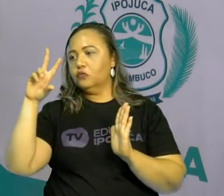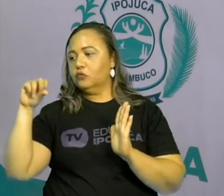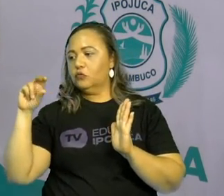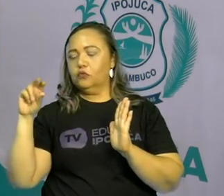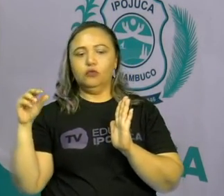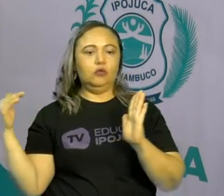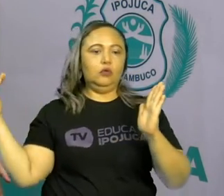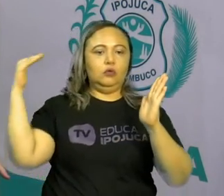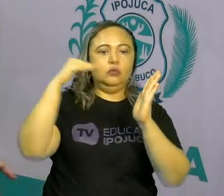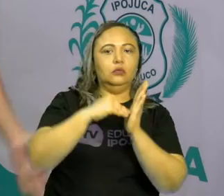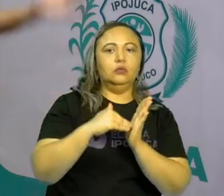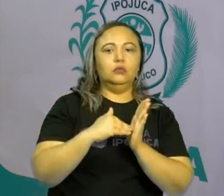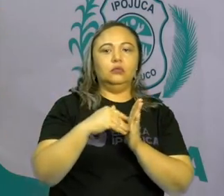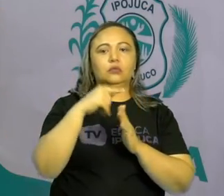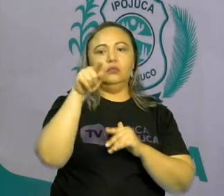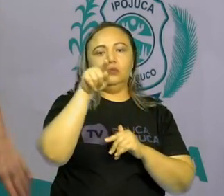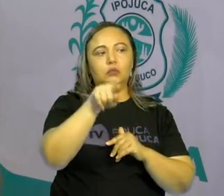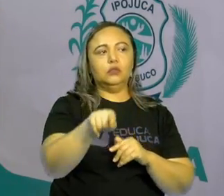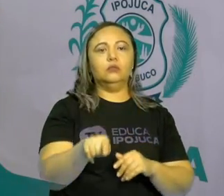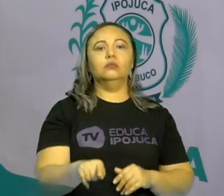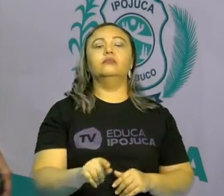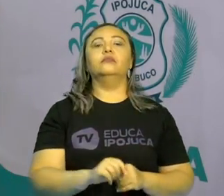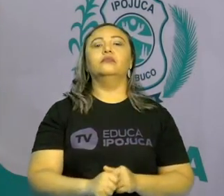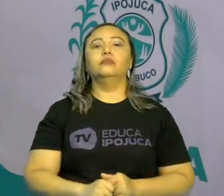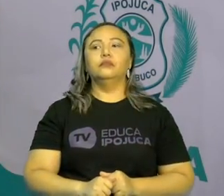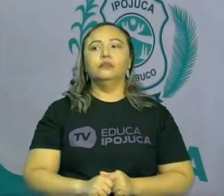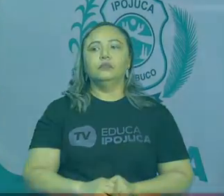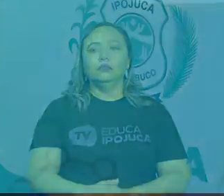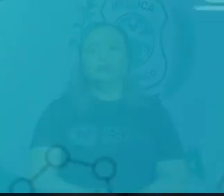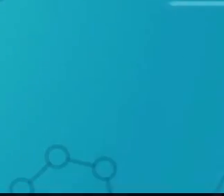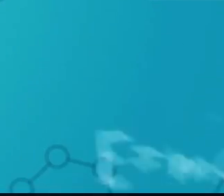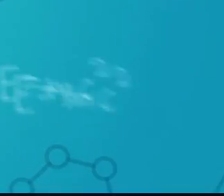até você. Certo? Até a próxima aula!